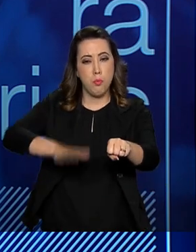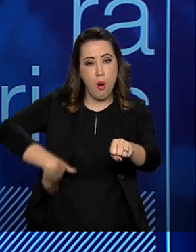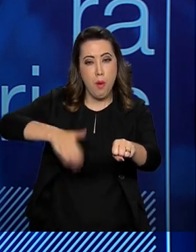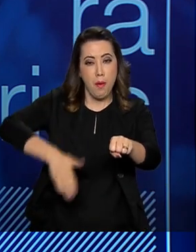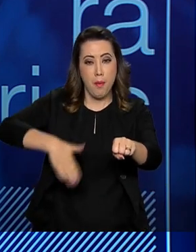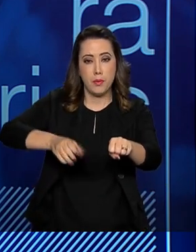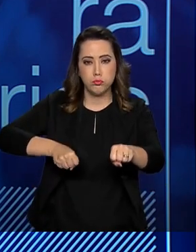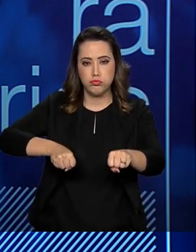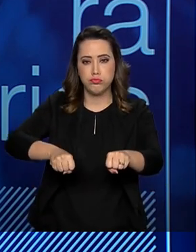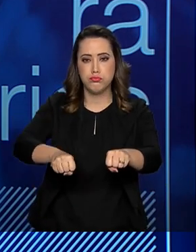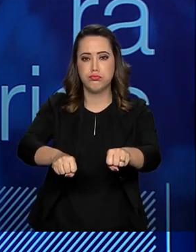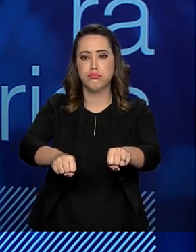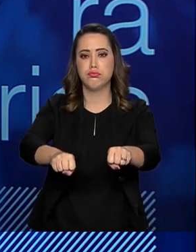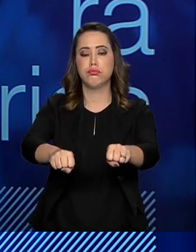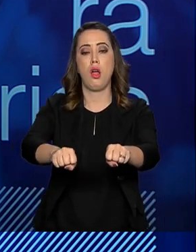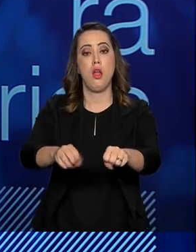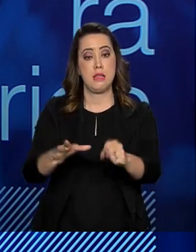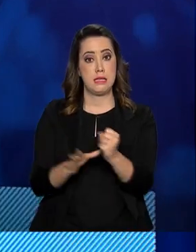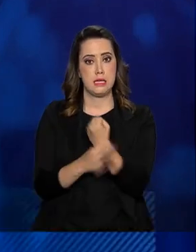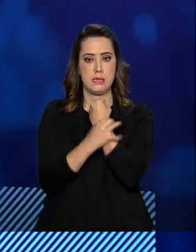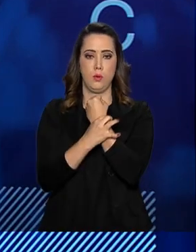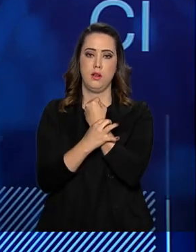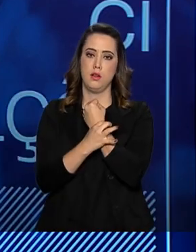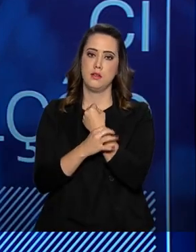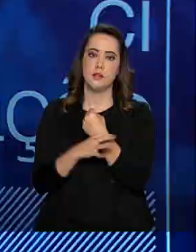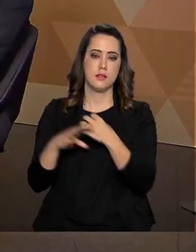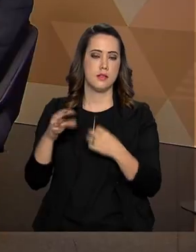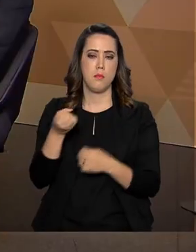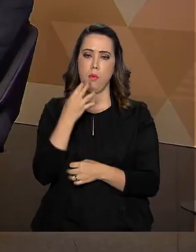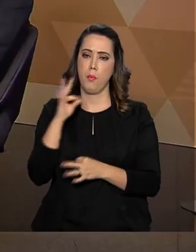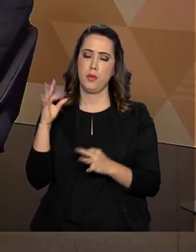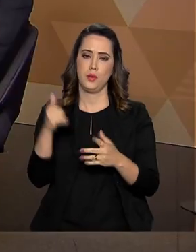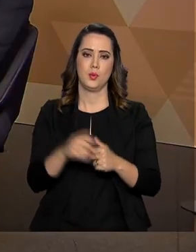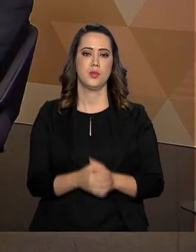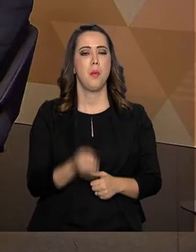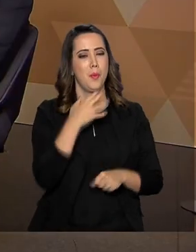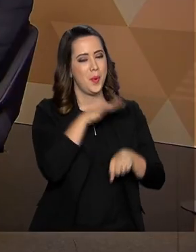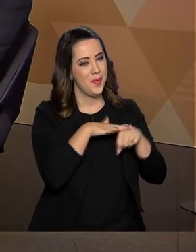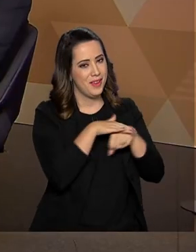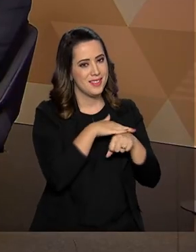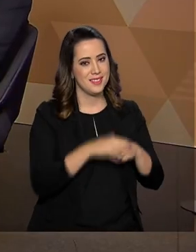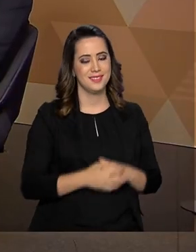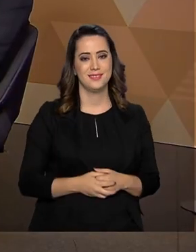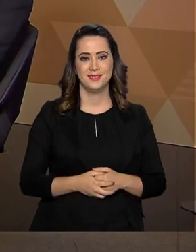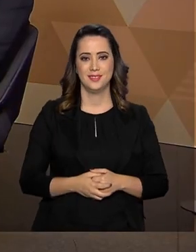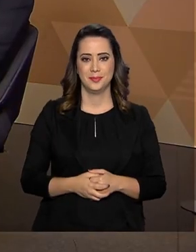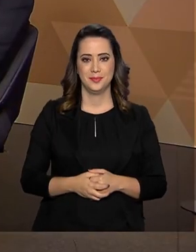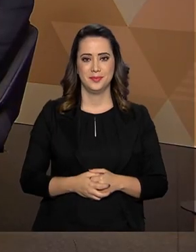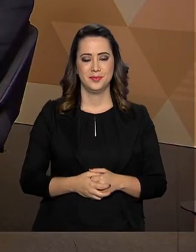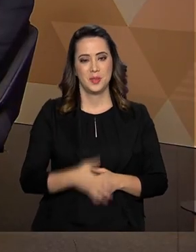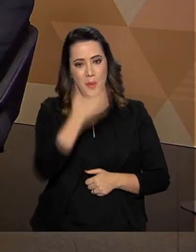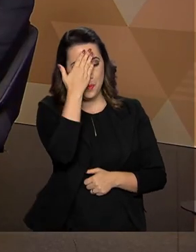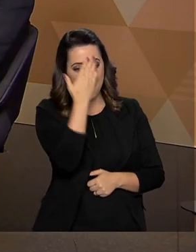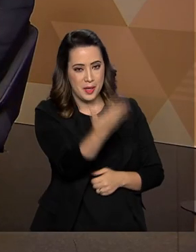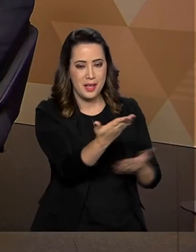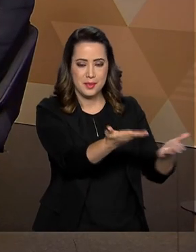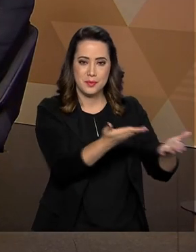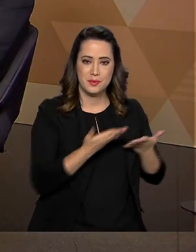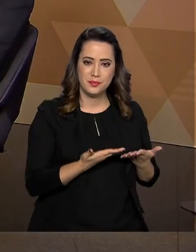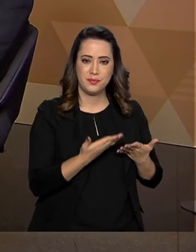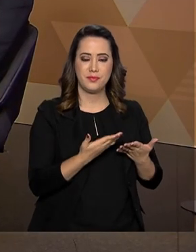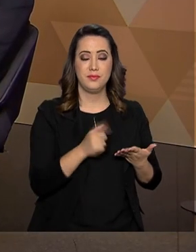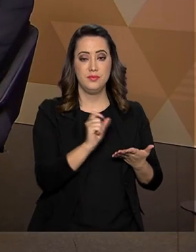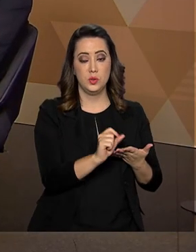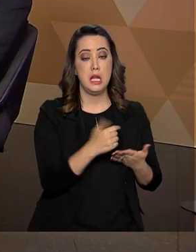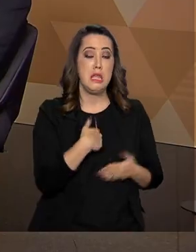segura e conveniente para todos. Muito boa a nossa conversa. Muito obrigado pela presença. Muito obrigado.